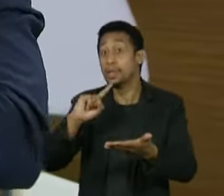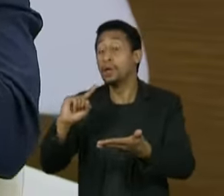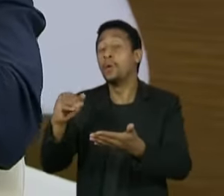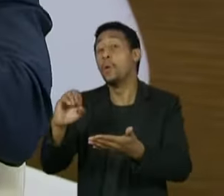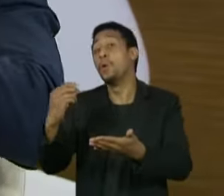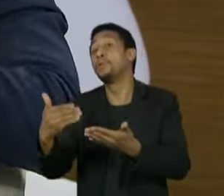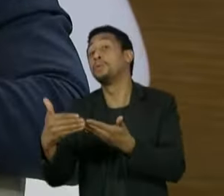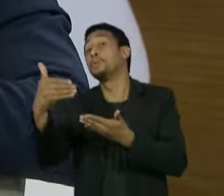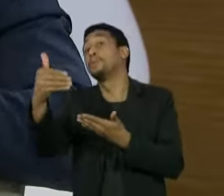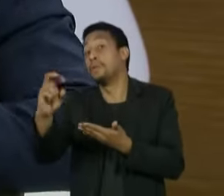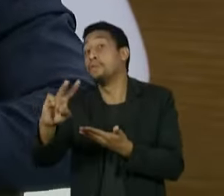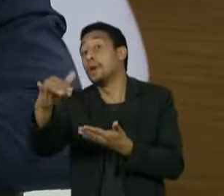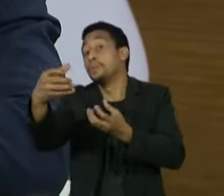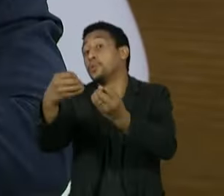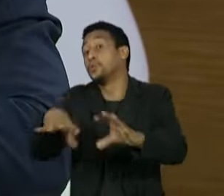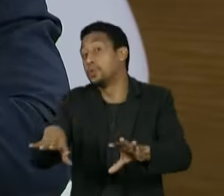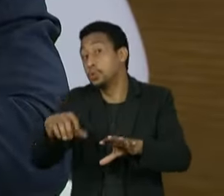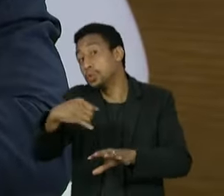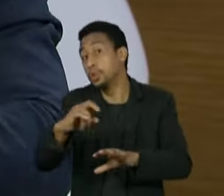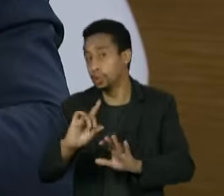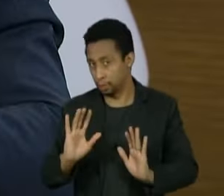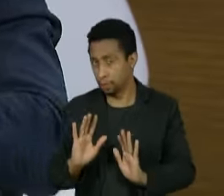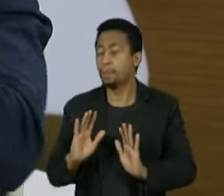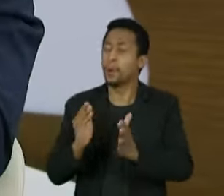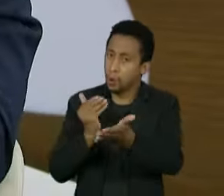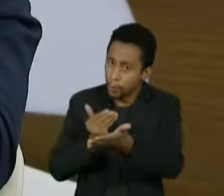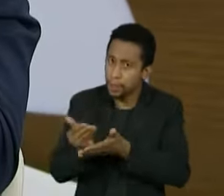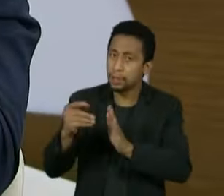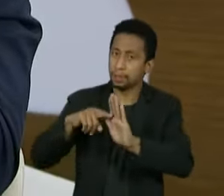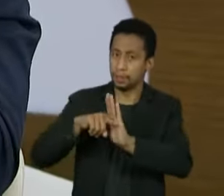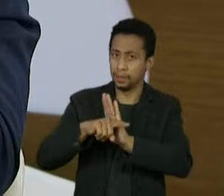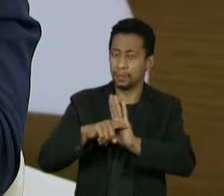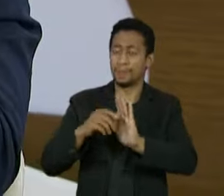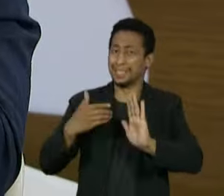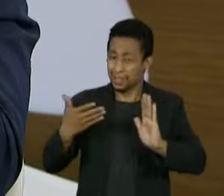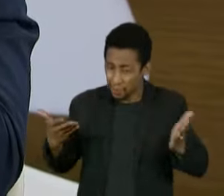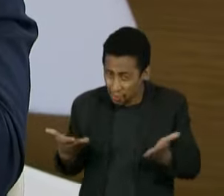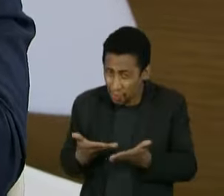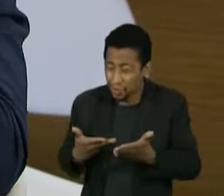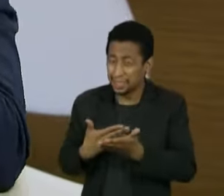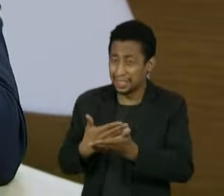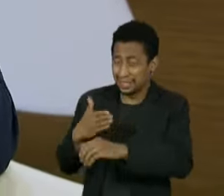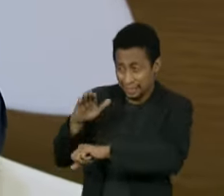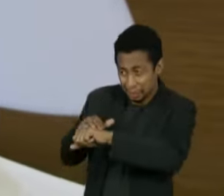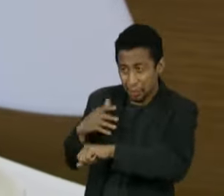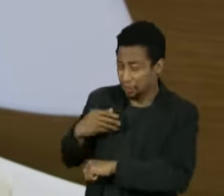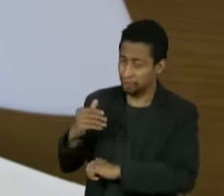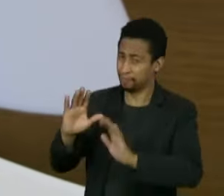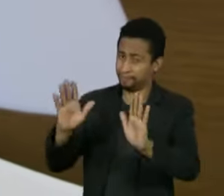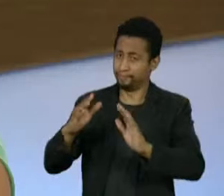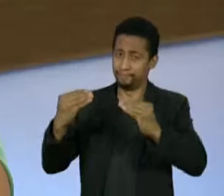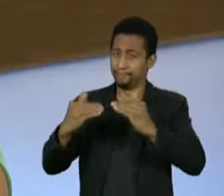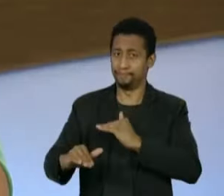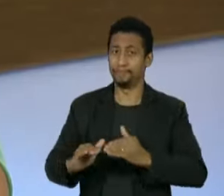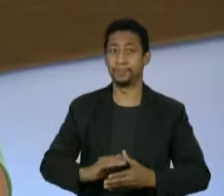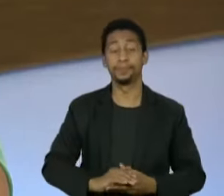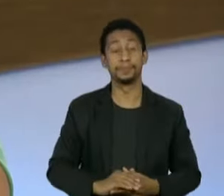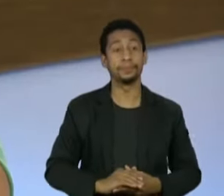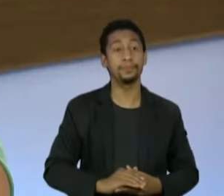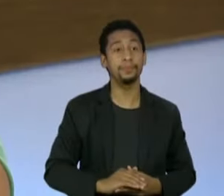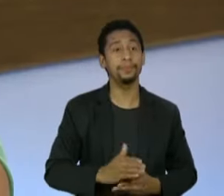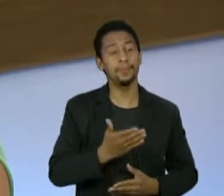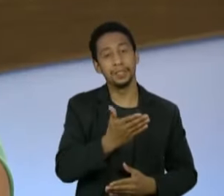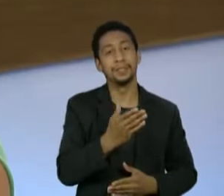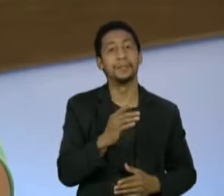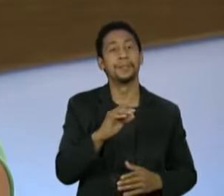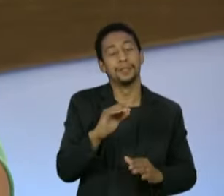que aí vai formar a convicção para você indiciar. Eu não teria essa convicção hoje. Júlia, por favor. Eu queria fazer, na